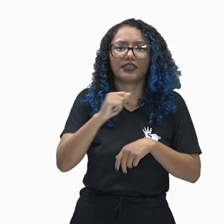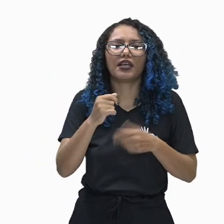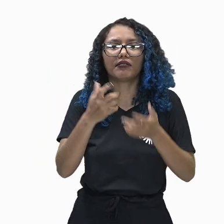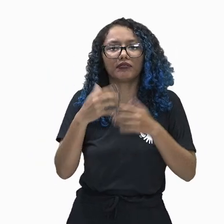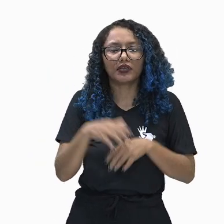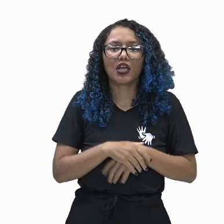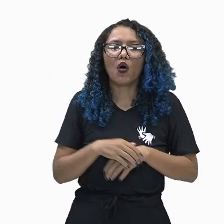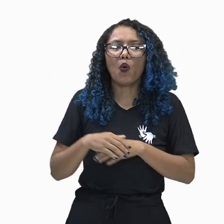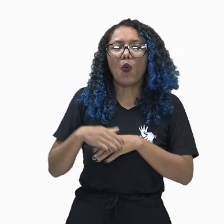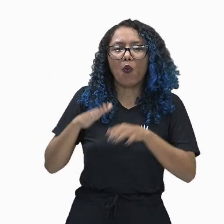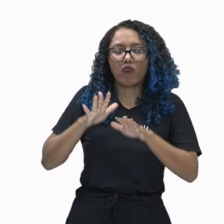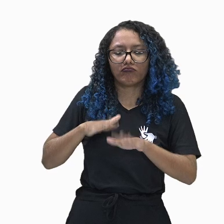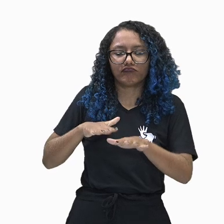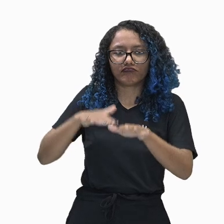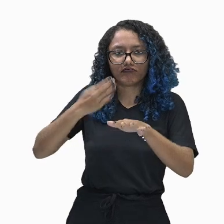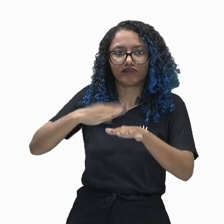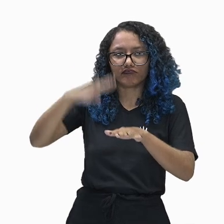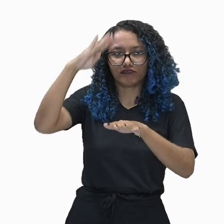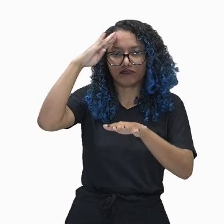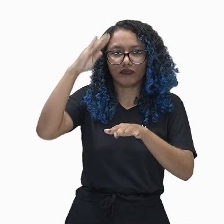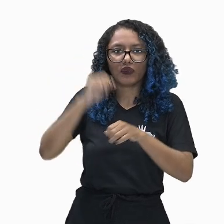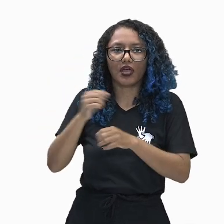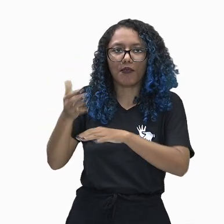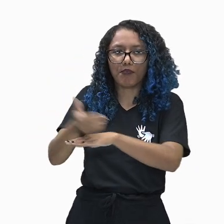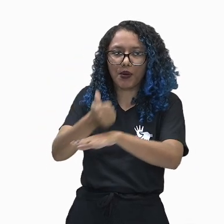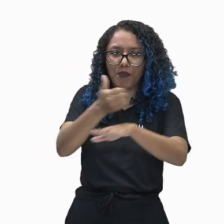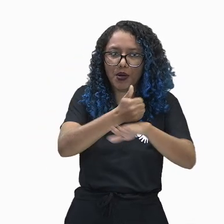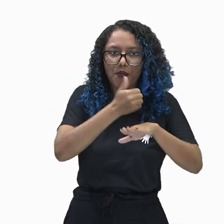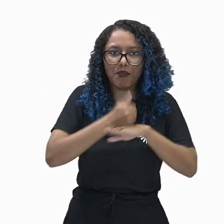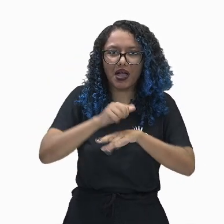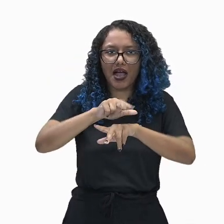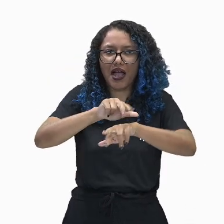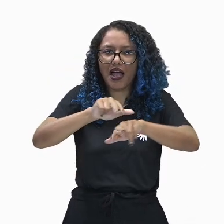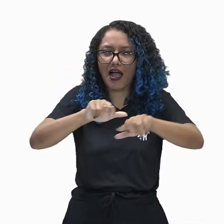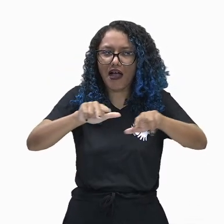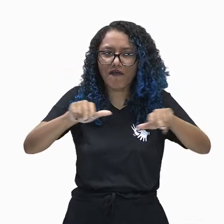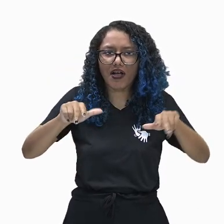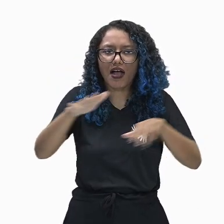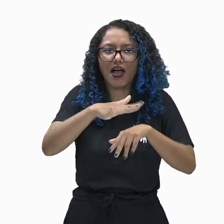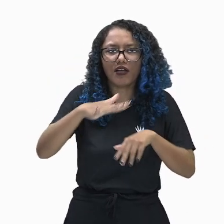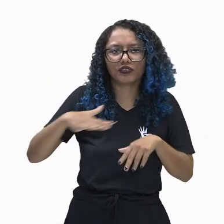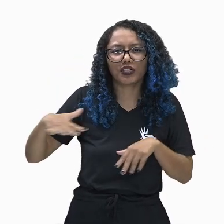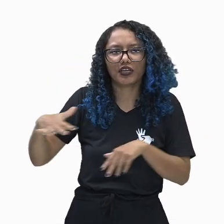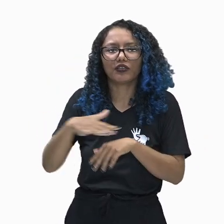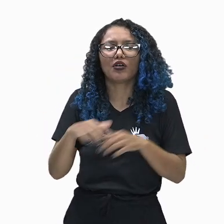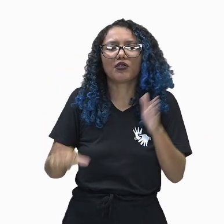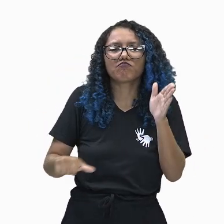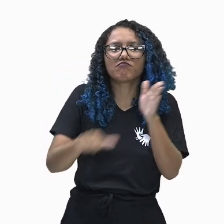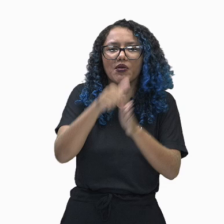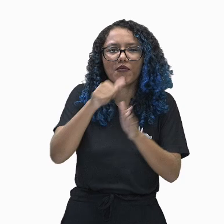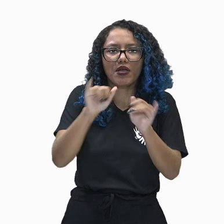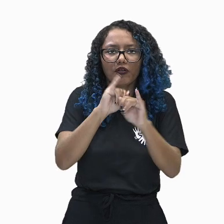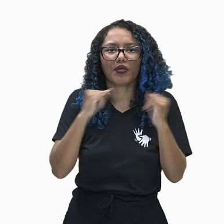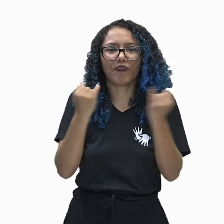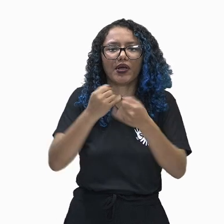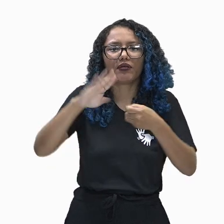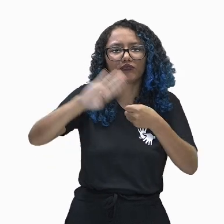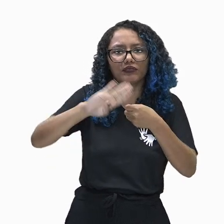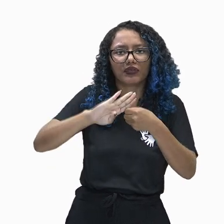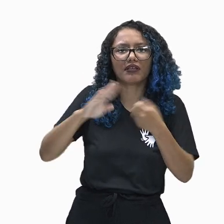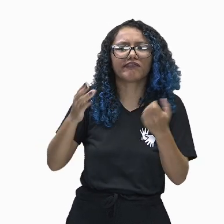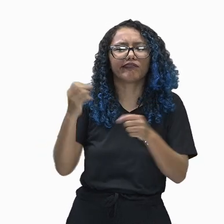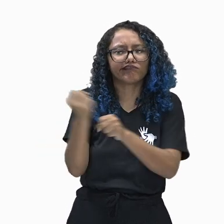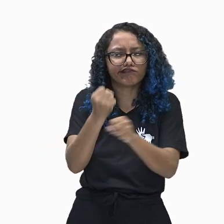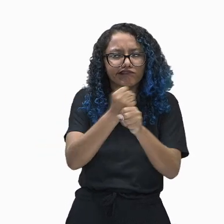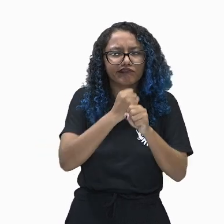formando o chamado Primeiro Império Babilônico. construíram templos, jardins, diques